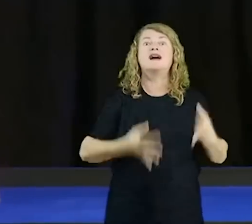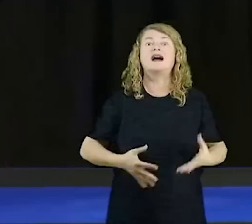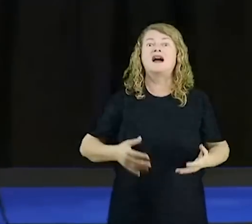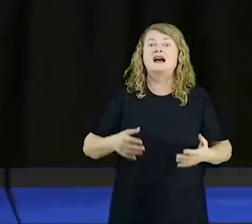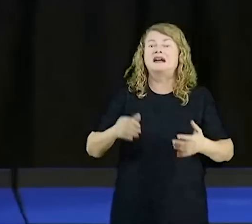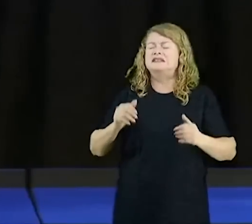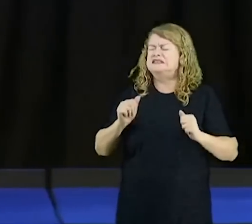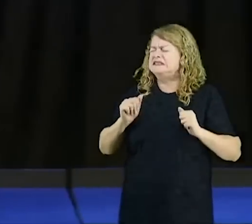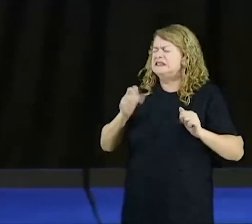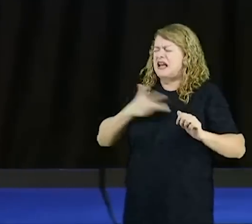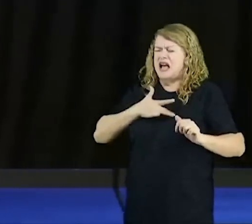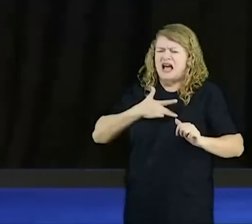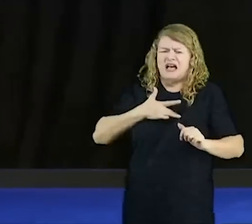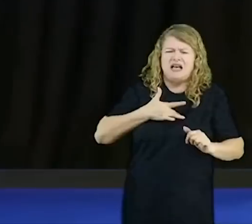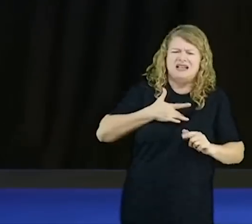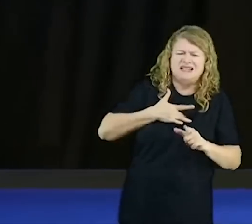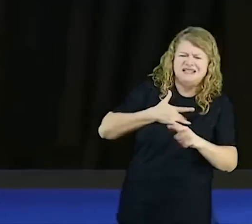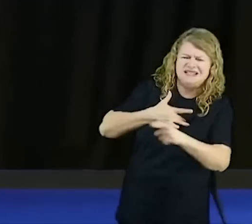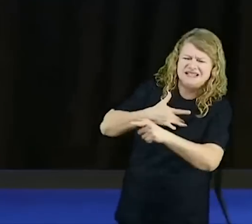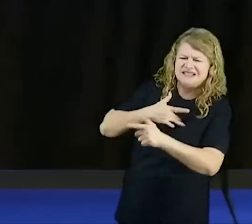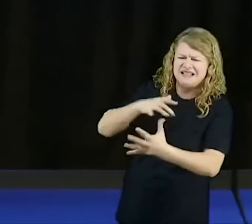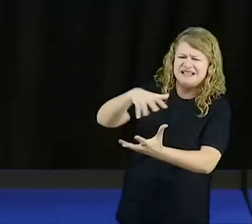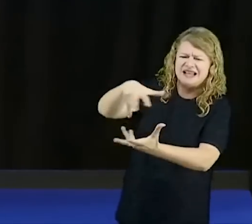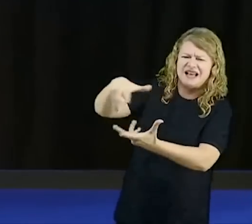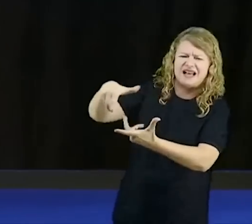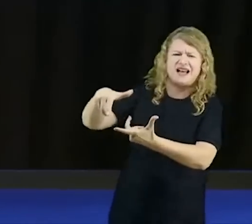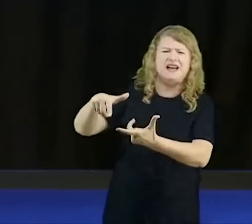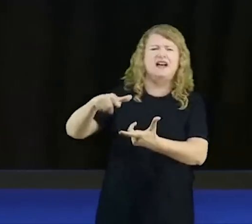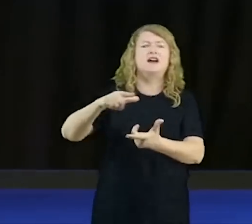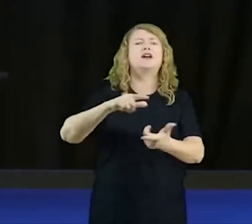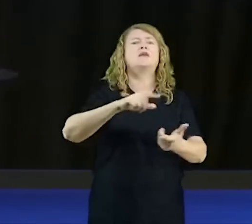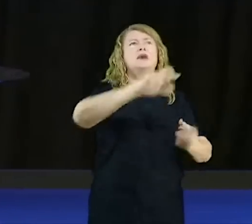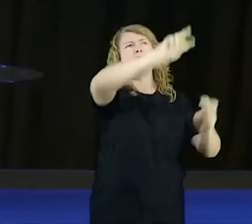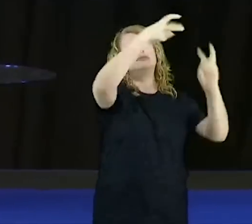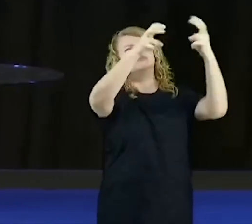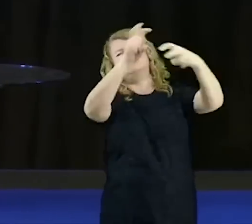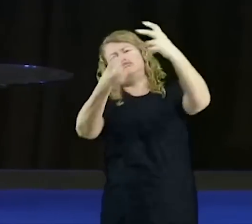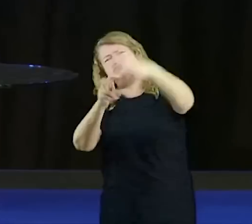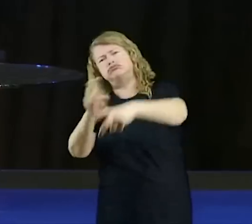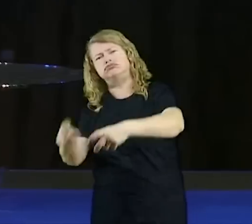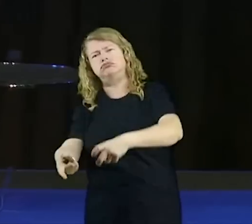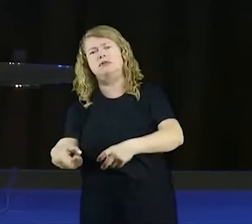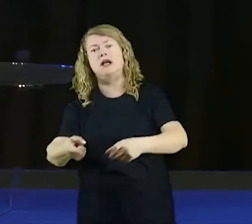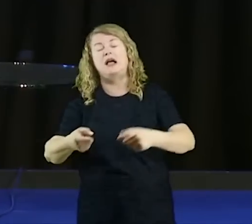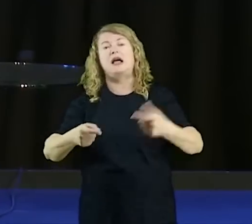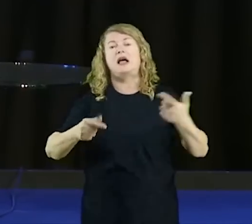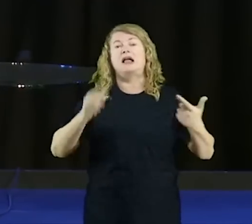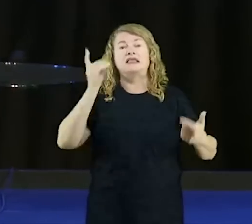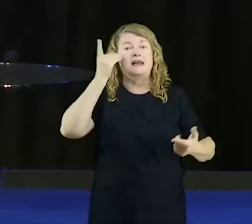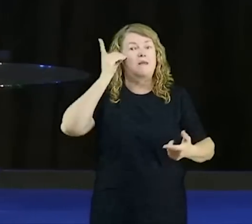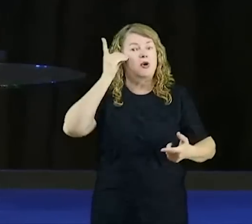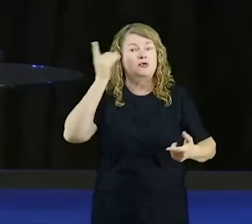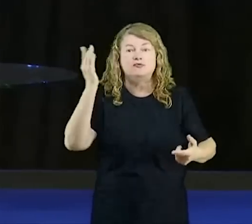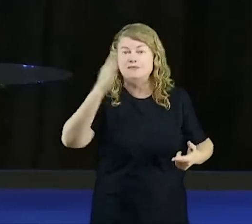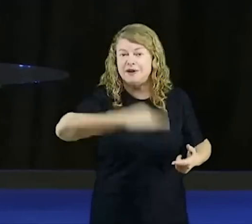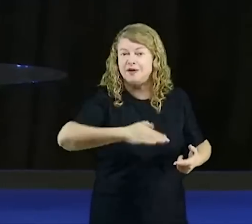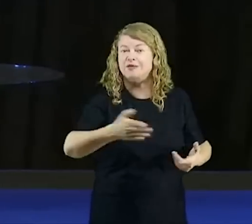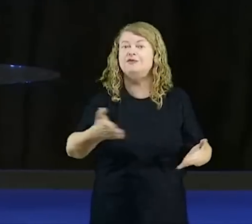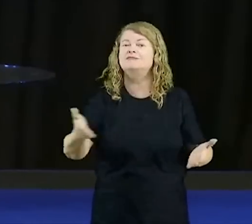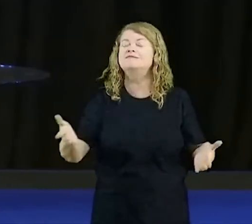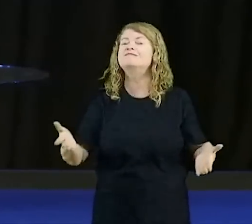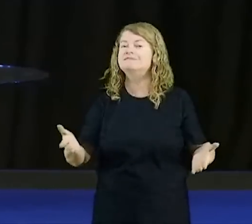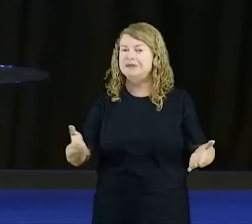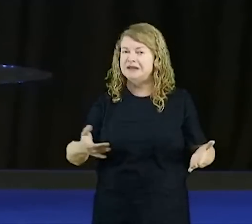resta pouco tempo. Então, o tempo dele está chegando ao fim. O relógio, a ampulheta, né? Está